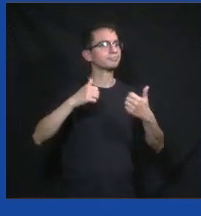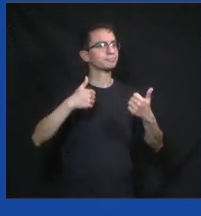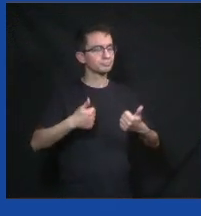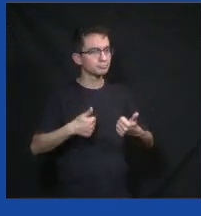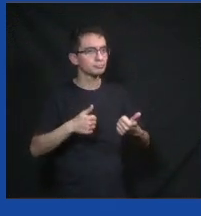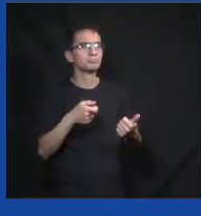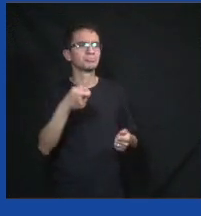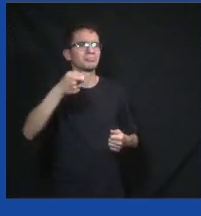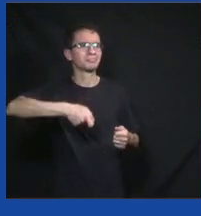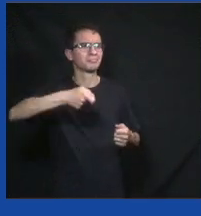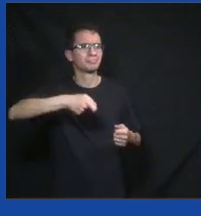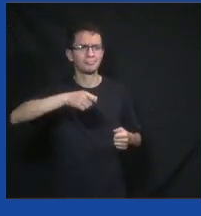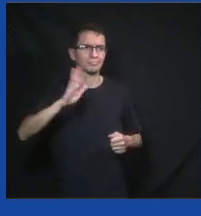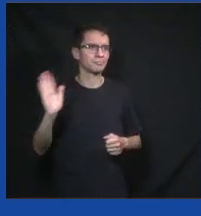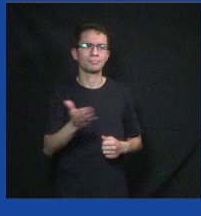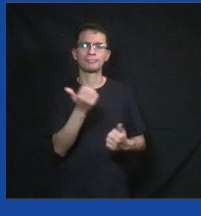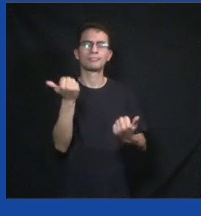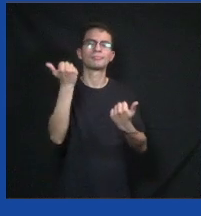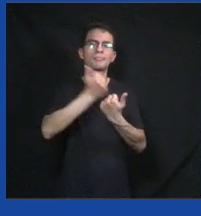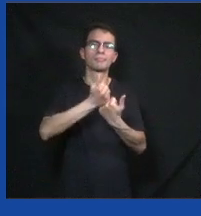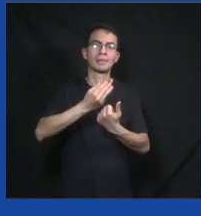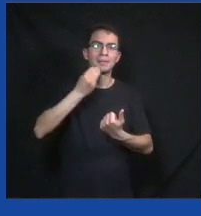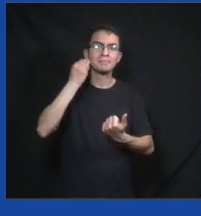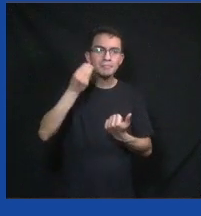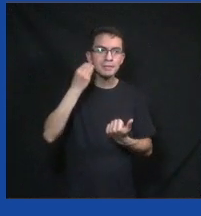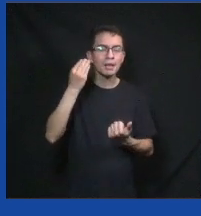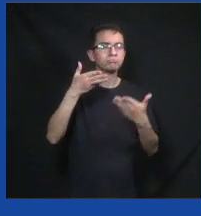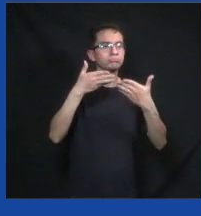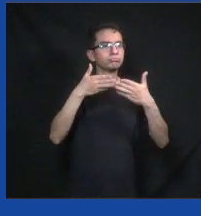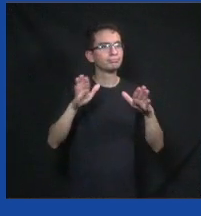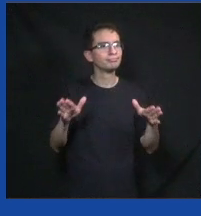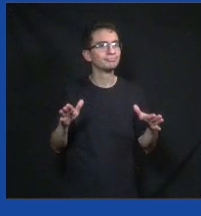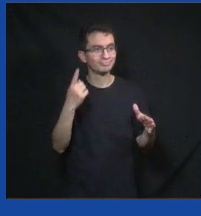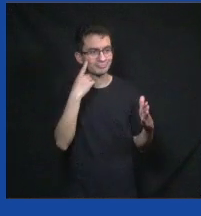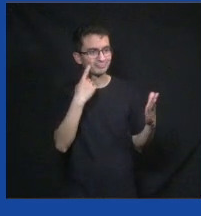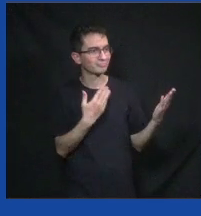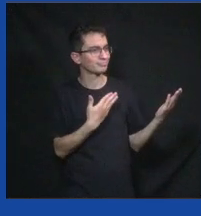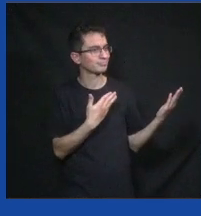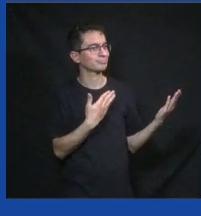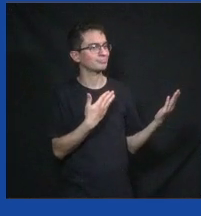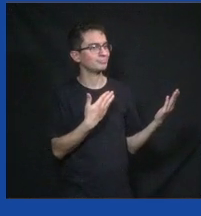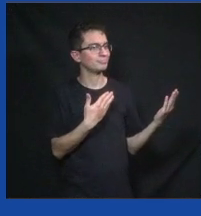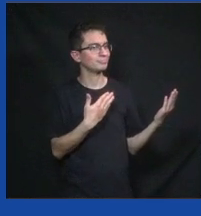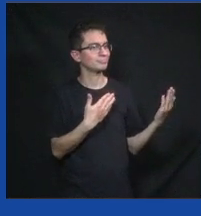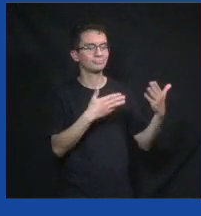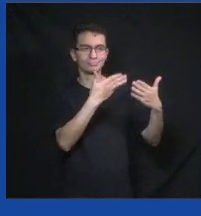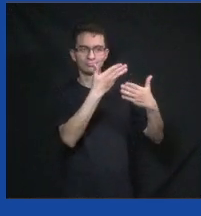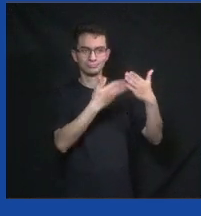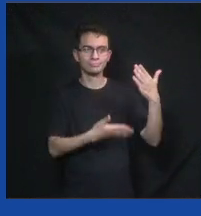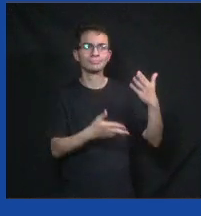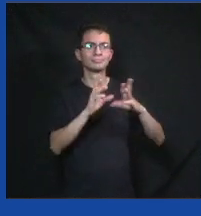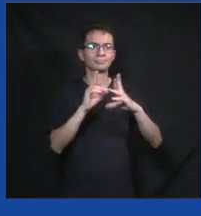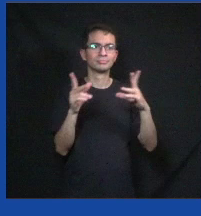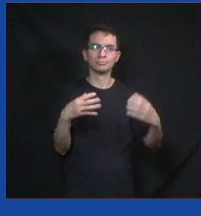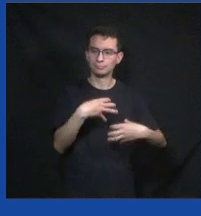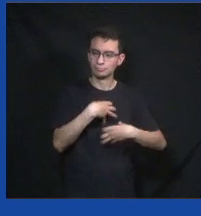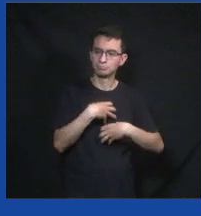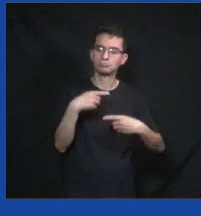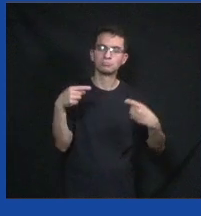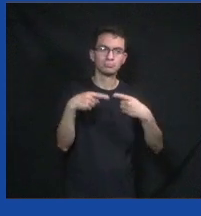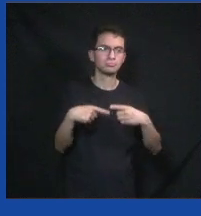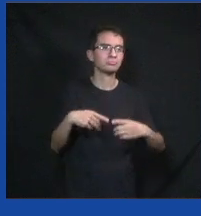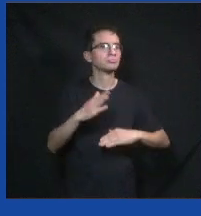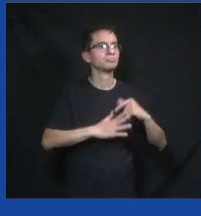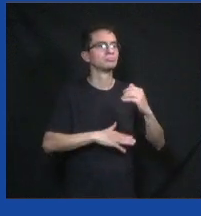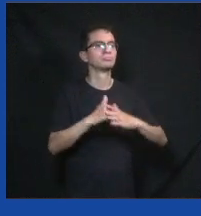integrado, sem ser de um jeito rígido e de um jeito muito mais experimental. A gente junta, esses são os conceitos que estão com a gente desde sempre e a gente começa a